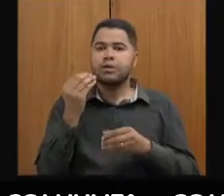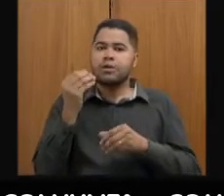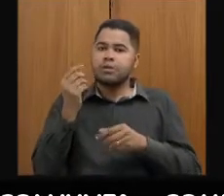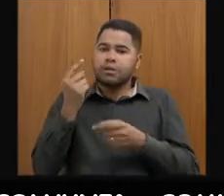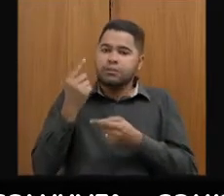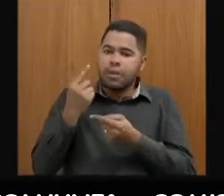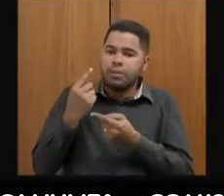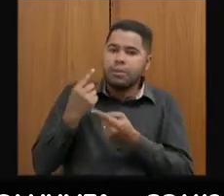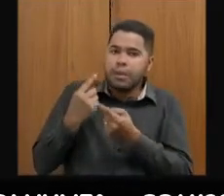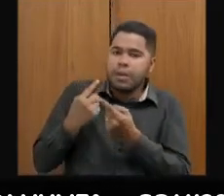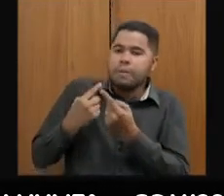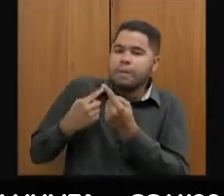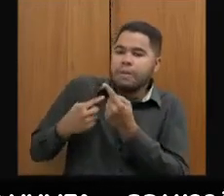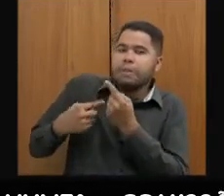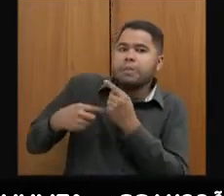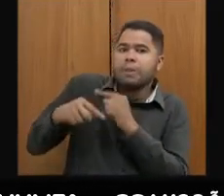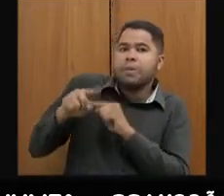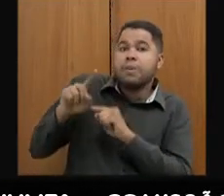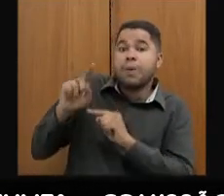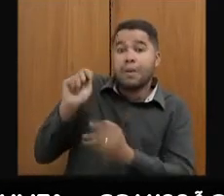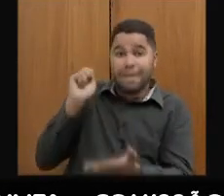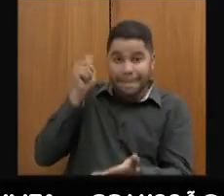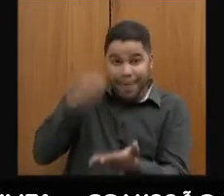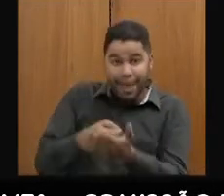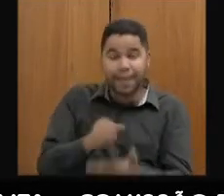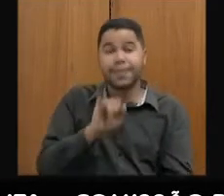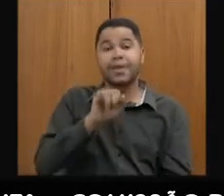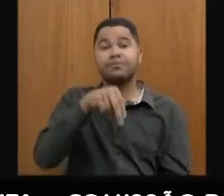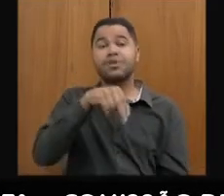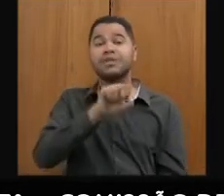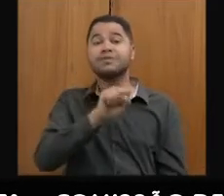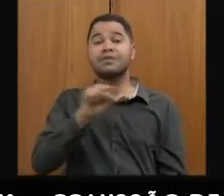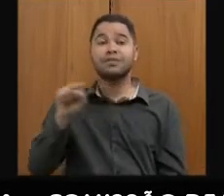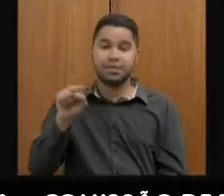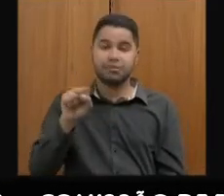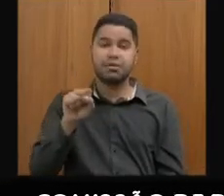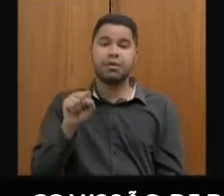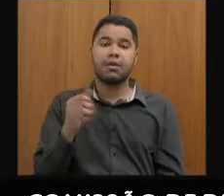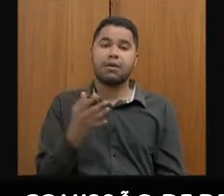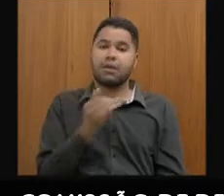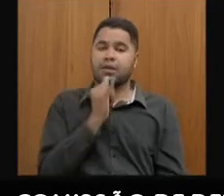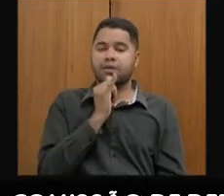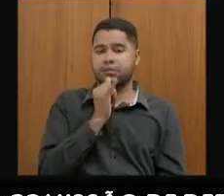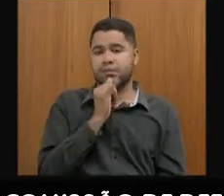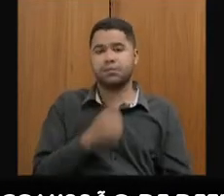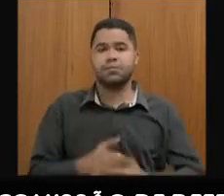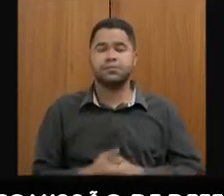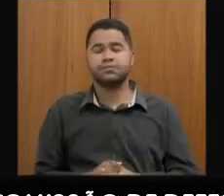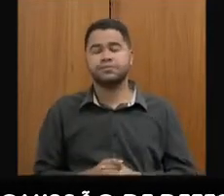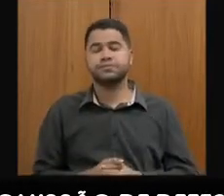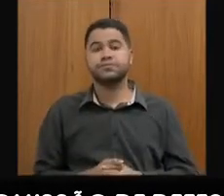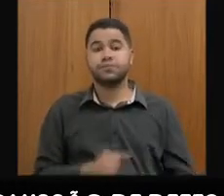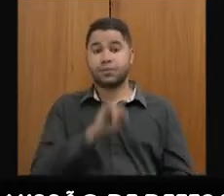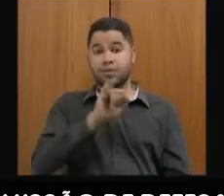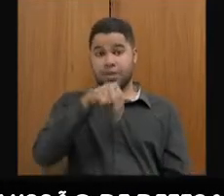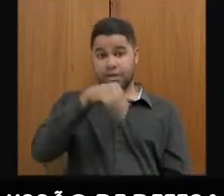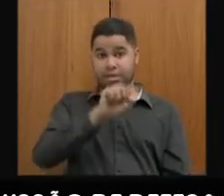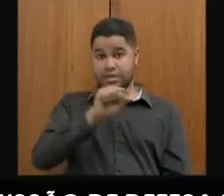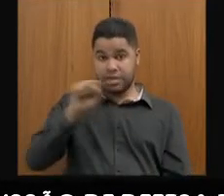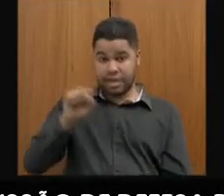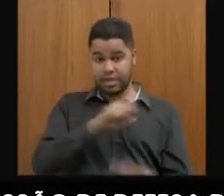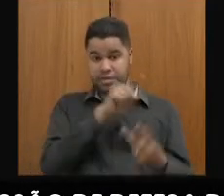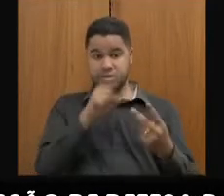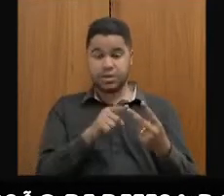uma curva de pagamentos ao INSS, isso quer dizer... O que é compensação previdenciária? É quando o INSS e o